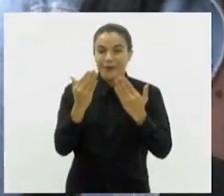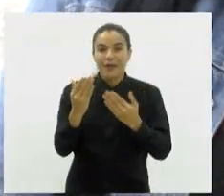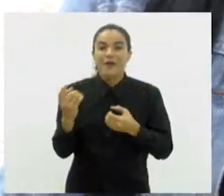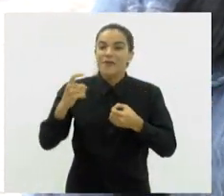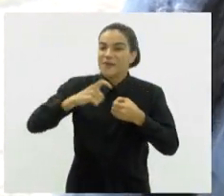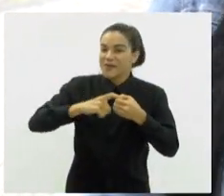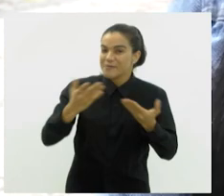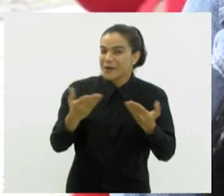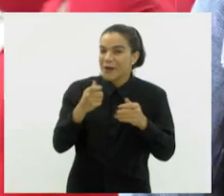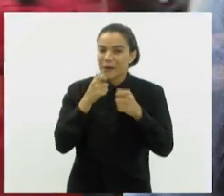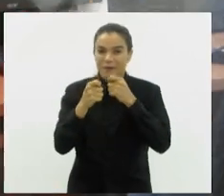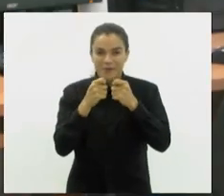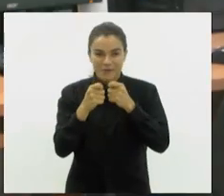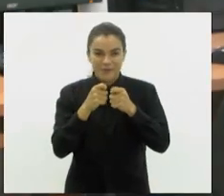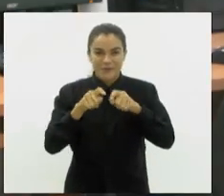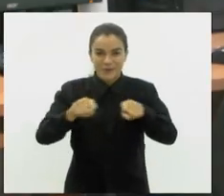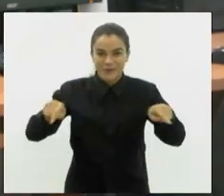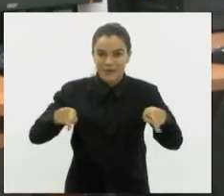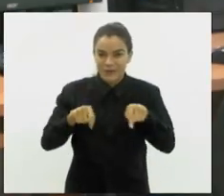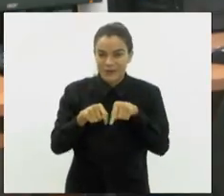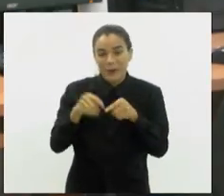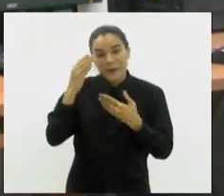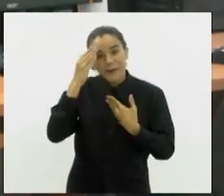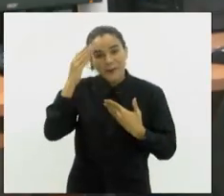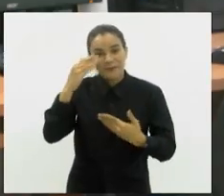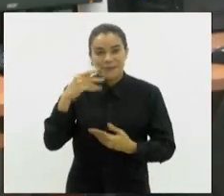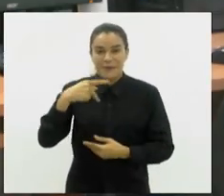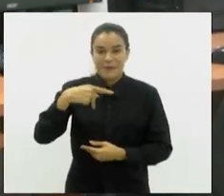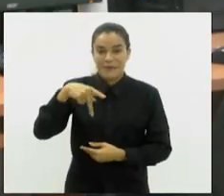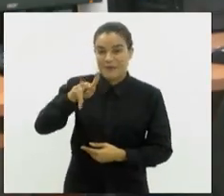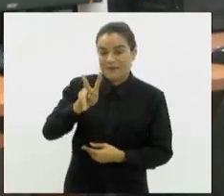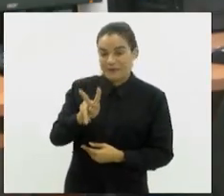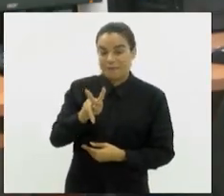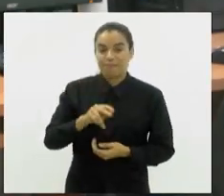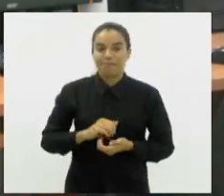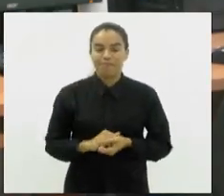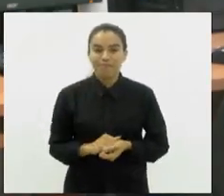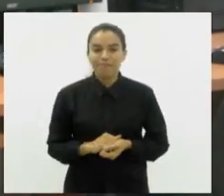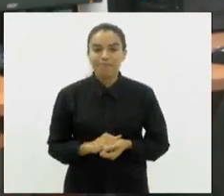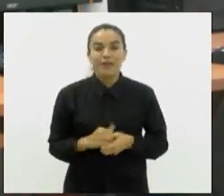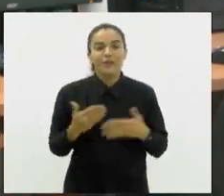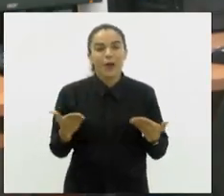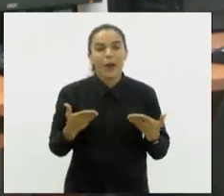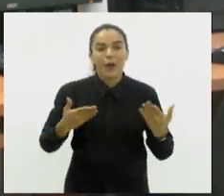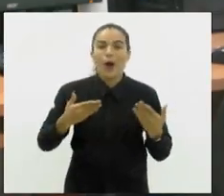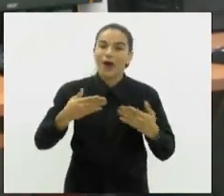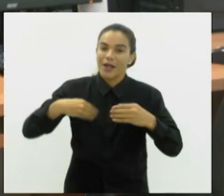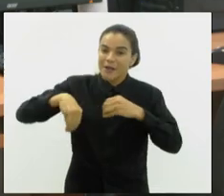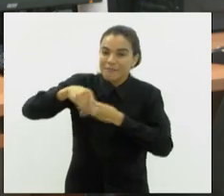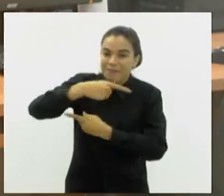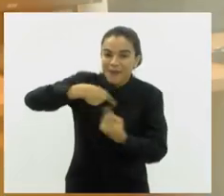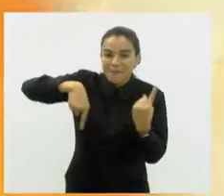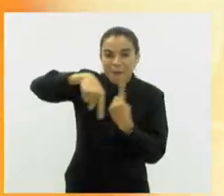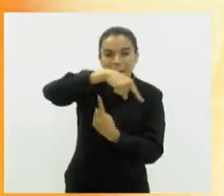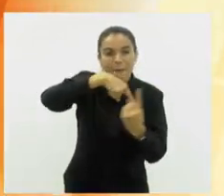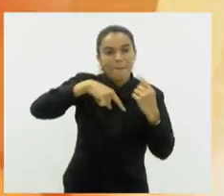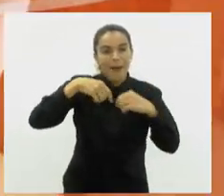voltamos com você no estúdio. Obrigada, PV. Bom, agora a gente vai para o nosso giro de notícias de hoje.